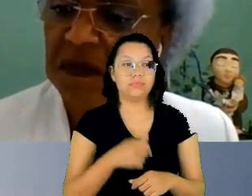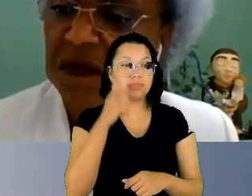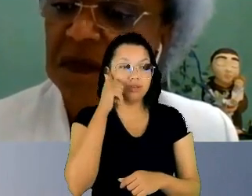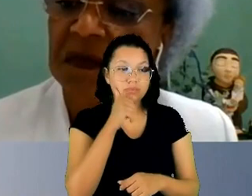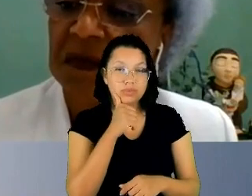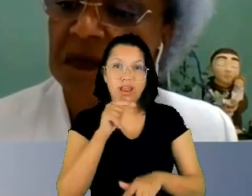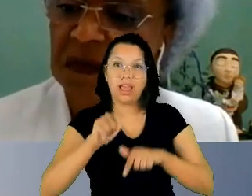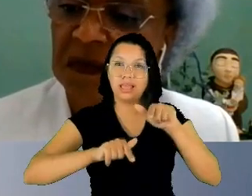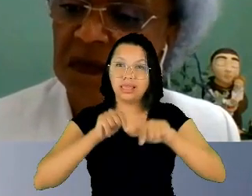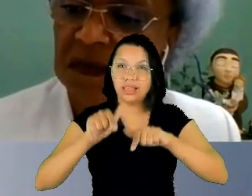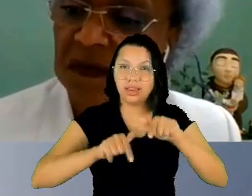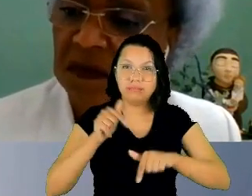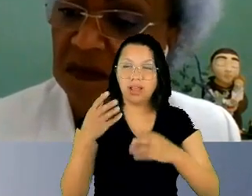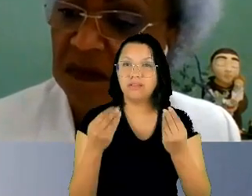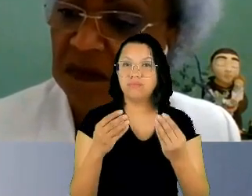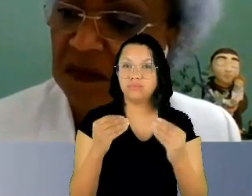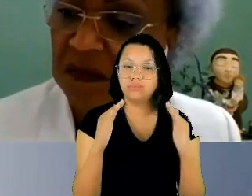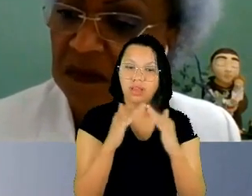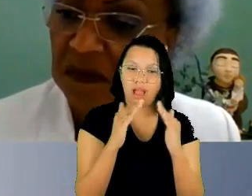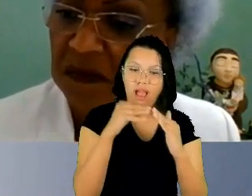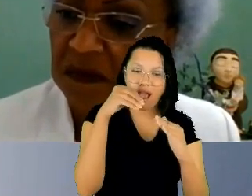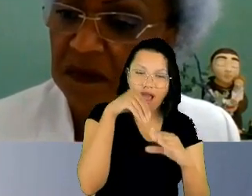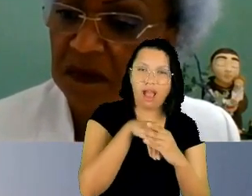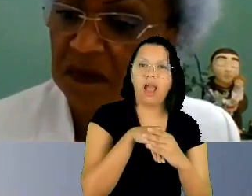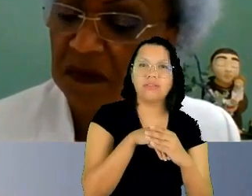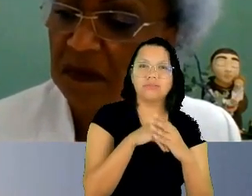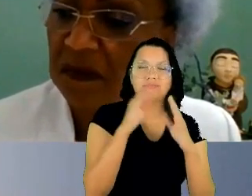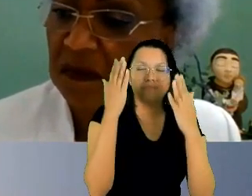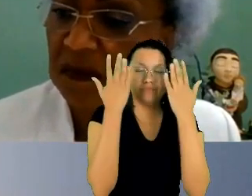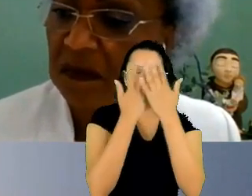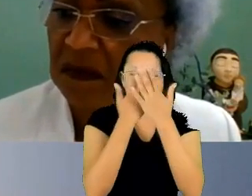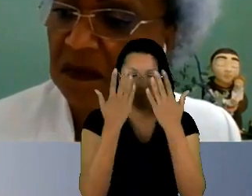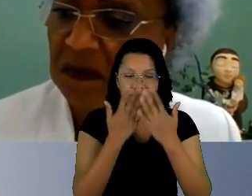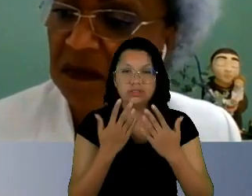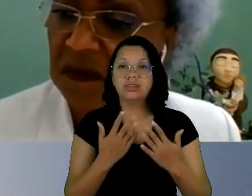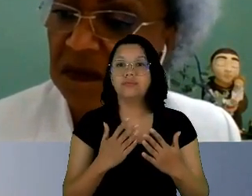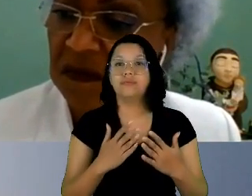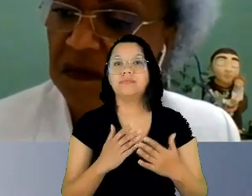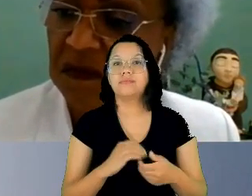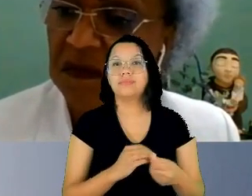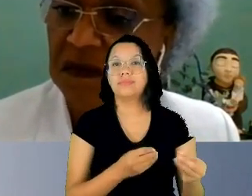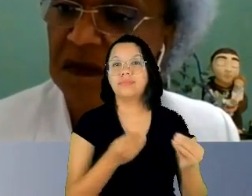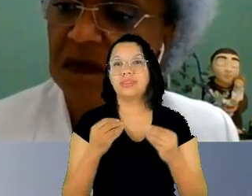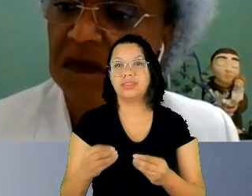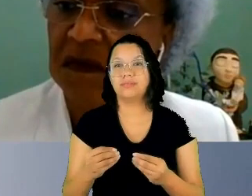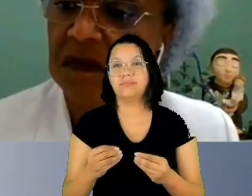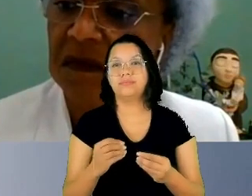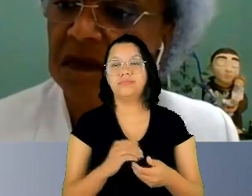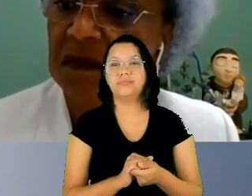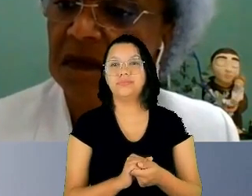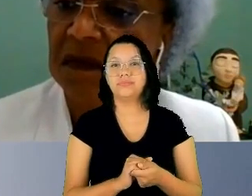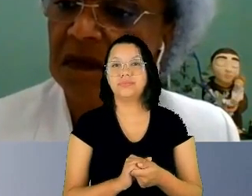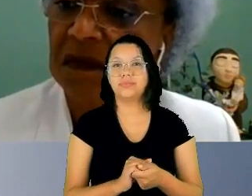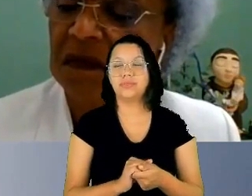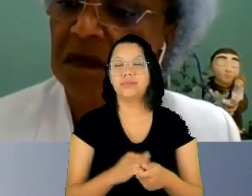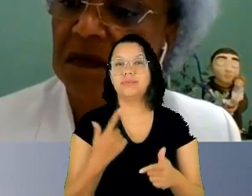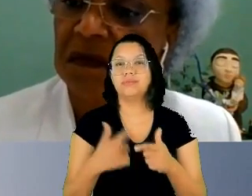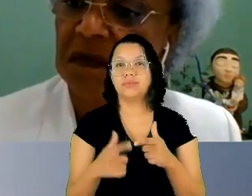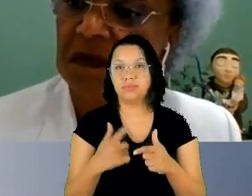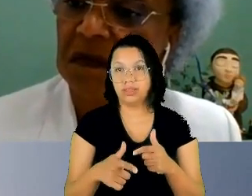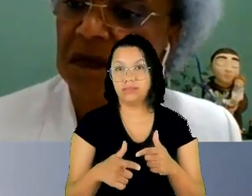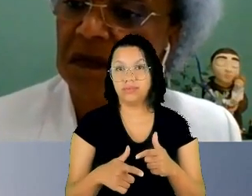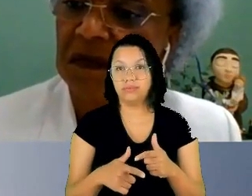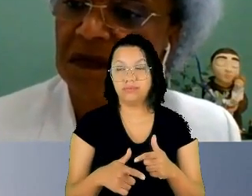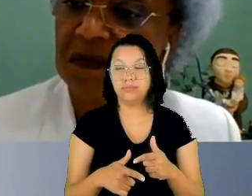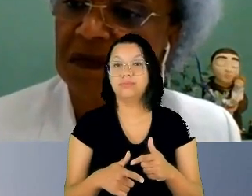homens o que traz como consequência menor disponibilidade de renda e de tempo para essas mulheres o que faz com